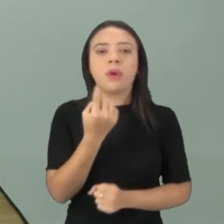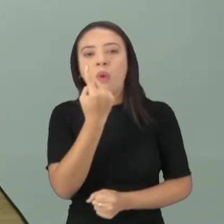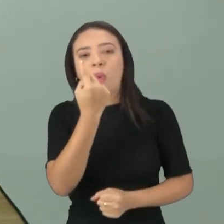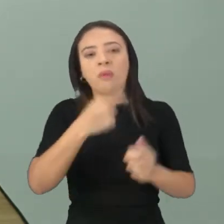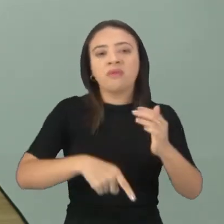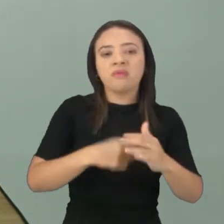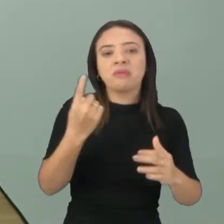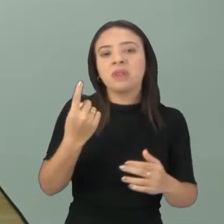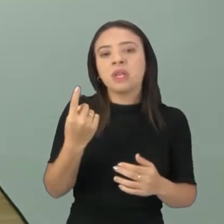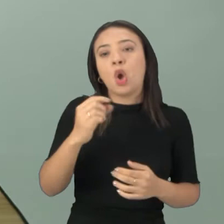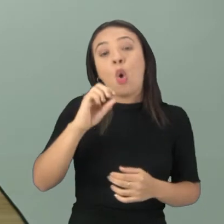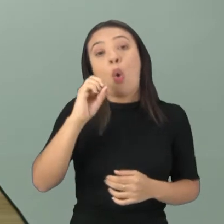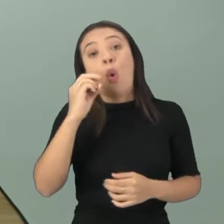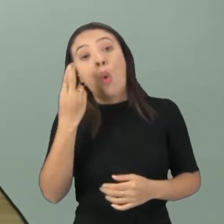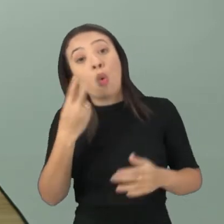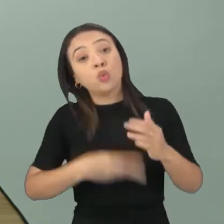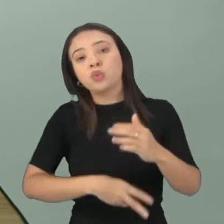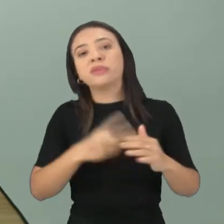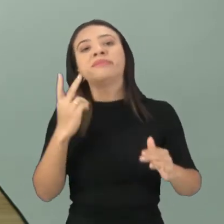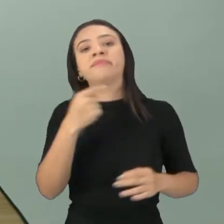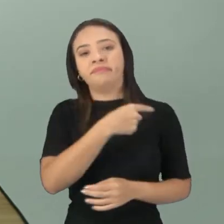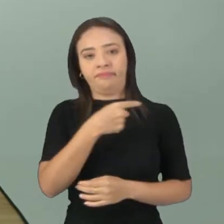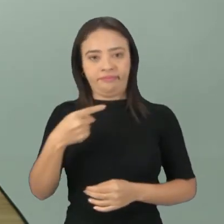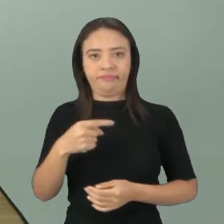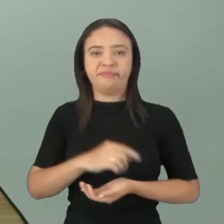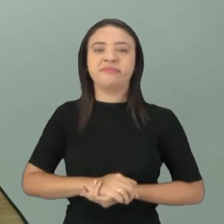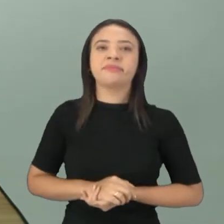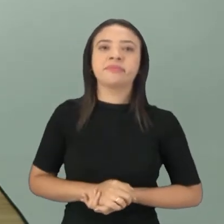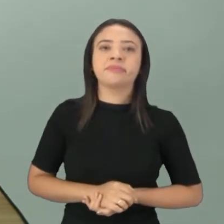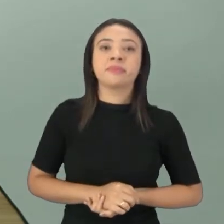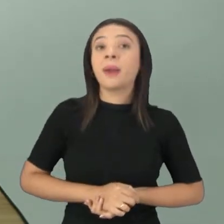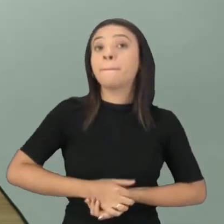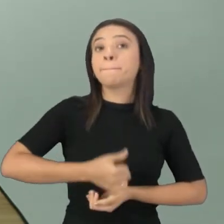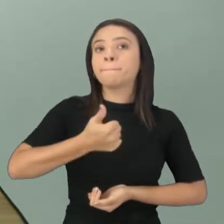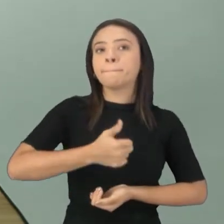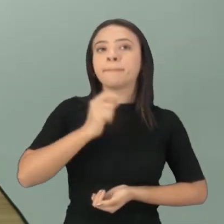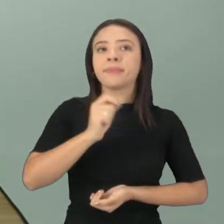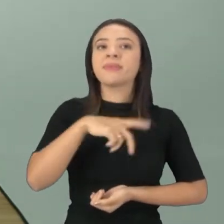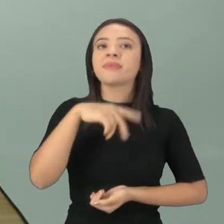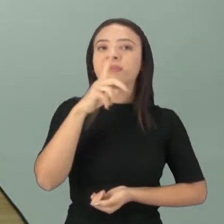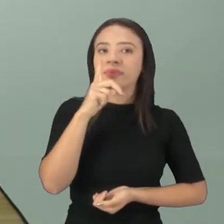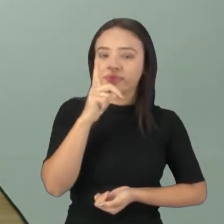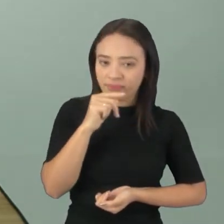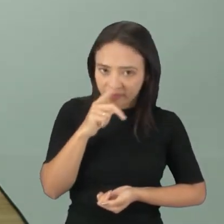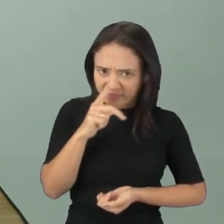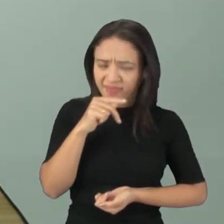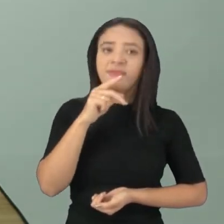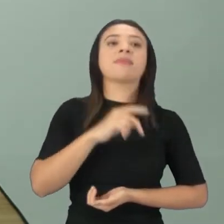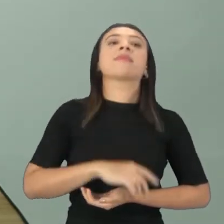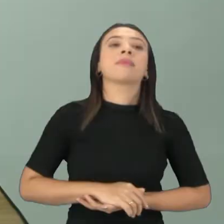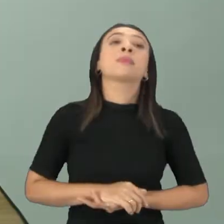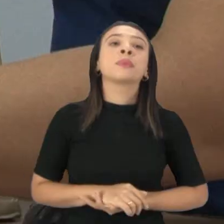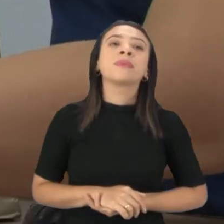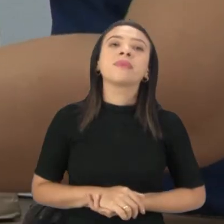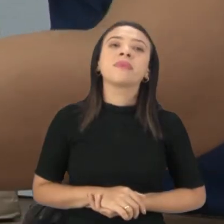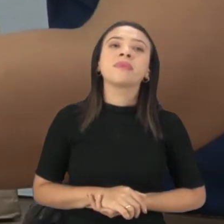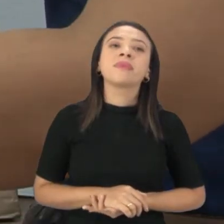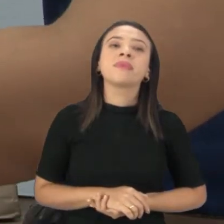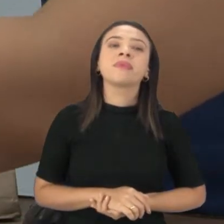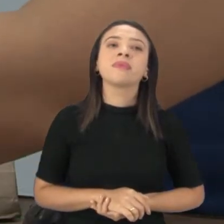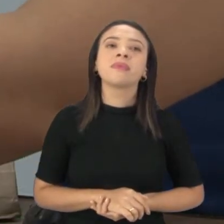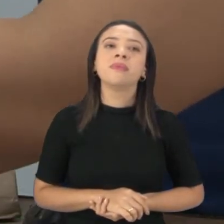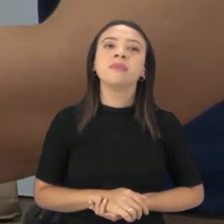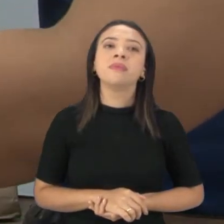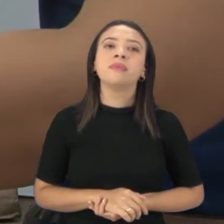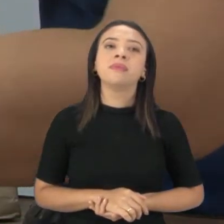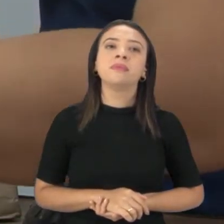na semana ou duas. Vamos lá? O primeiro deles é a água. Essa aqui, essa